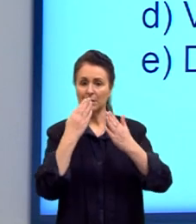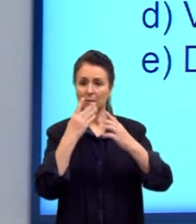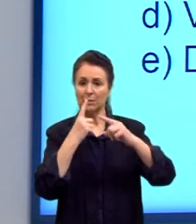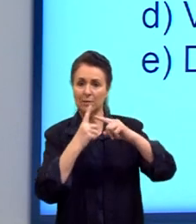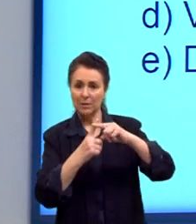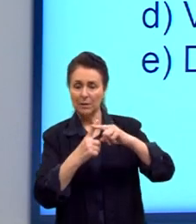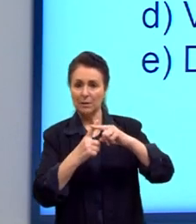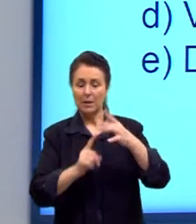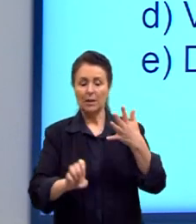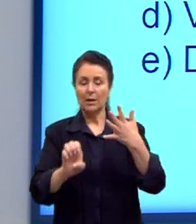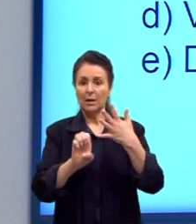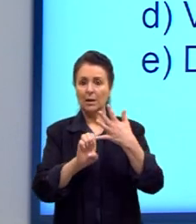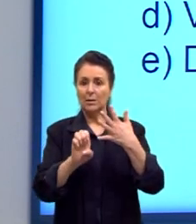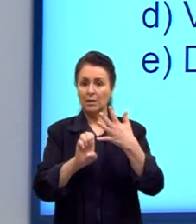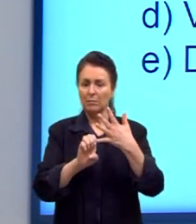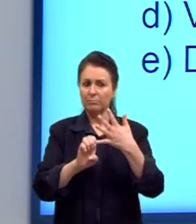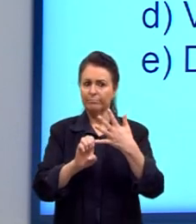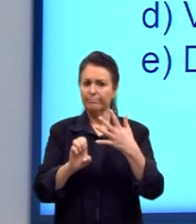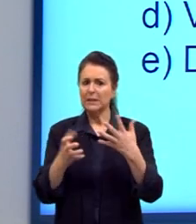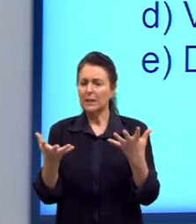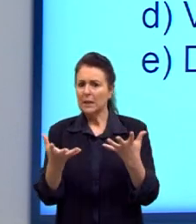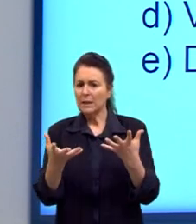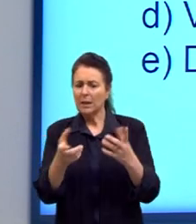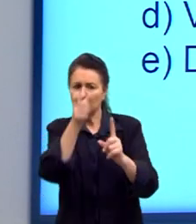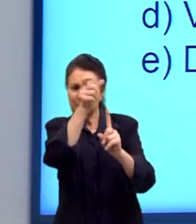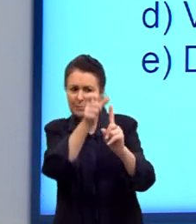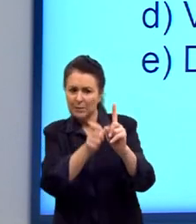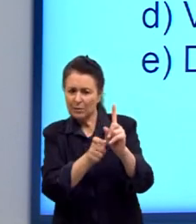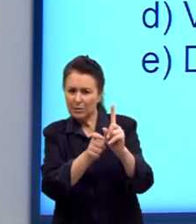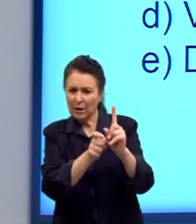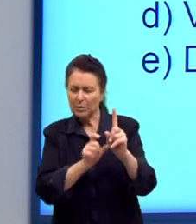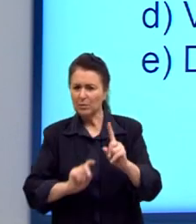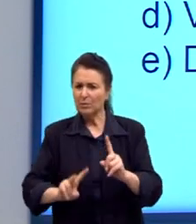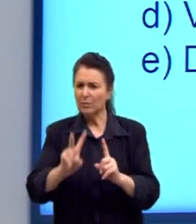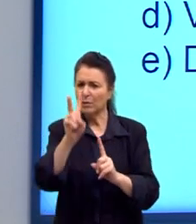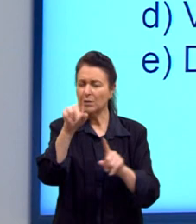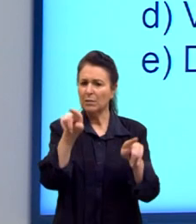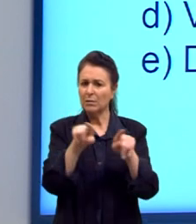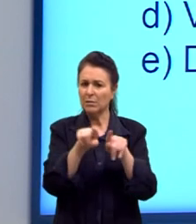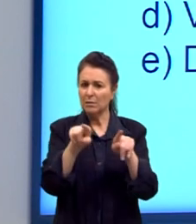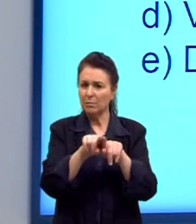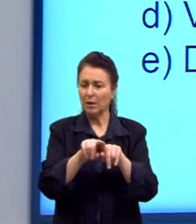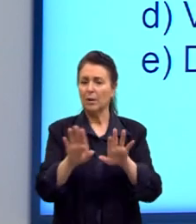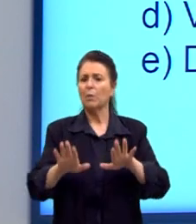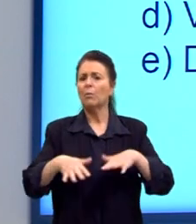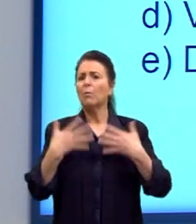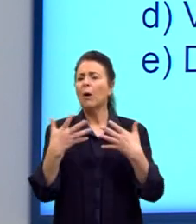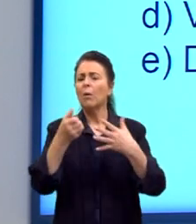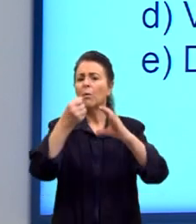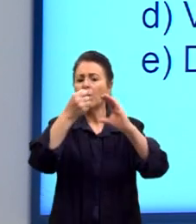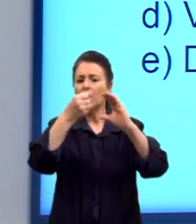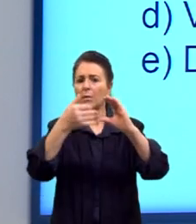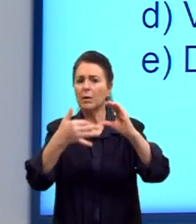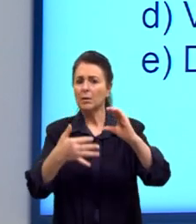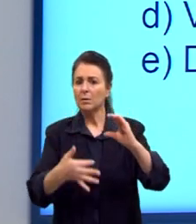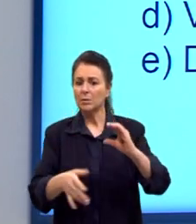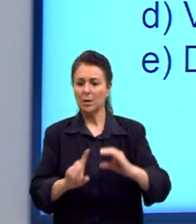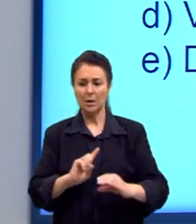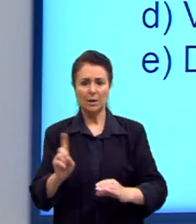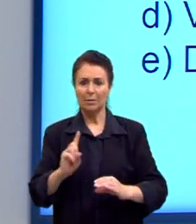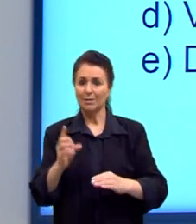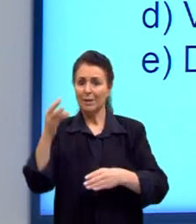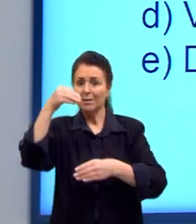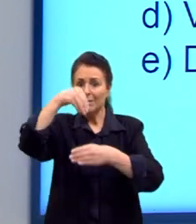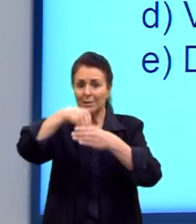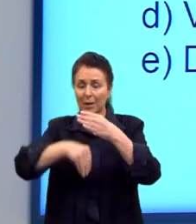determinismo na atuação das personagens. Então, aqui nós temos qual dessas características que não pertence ao realismo.